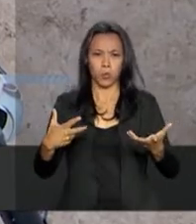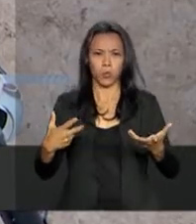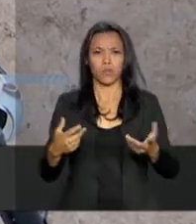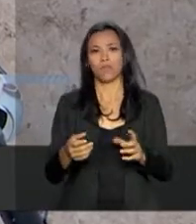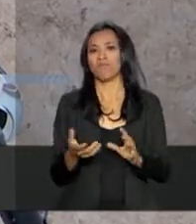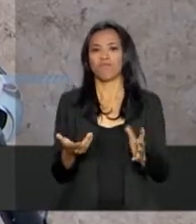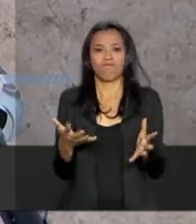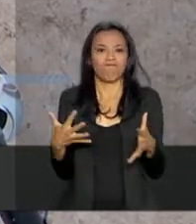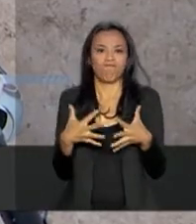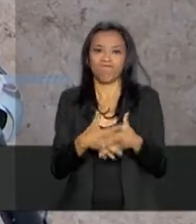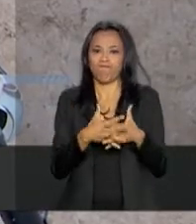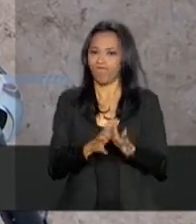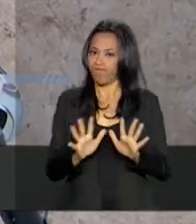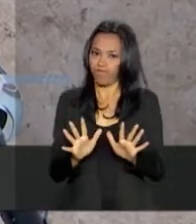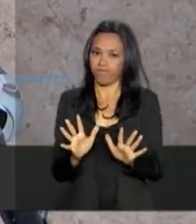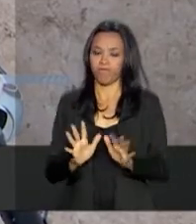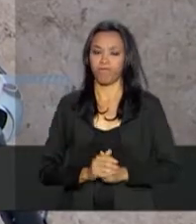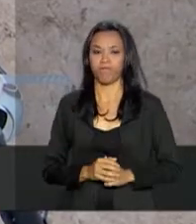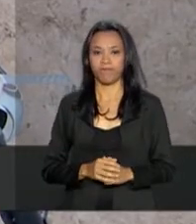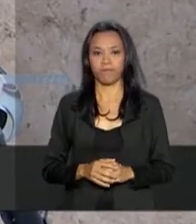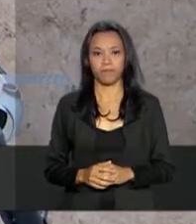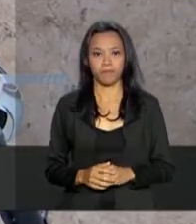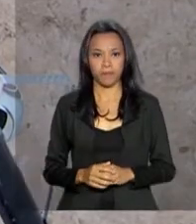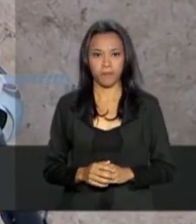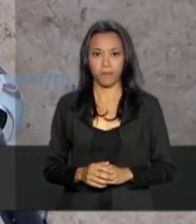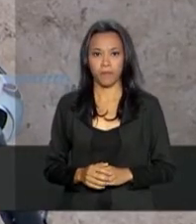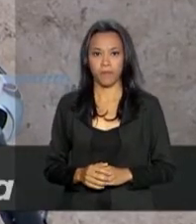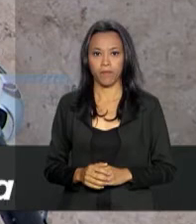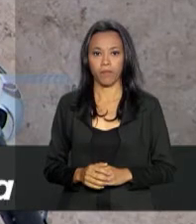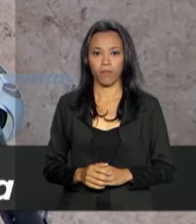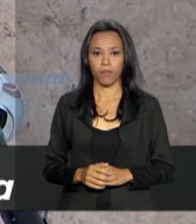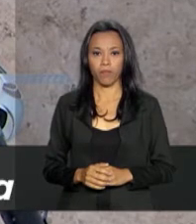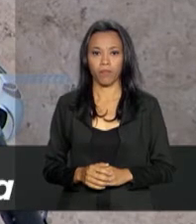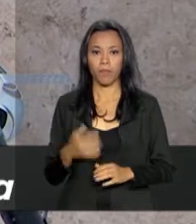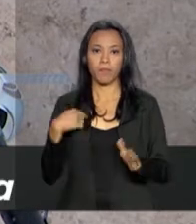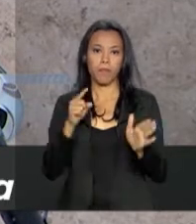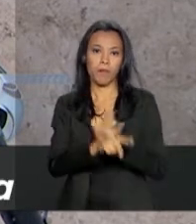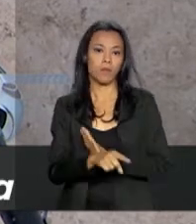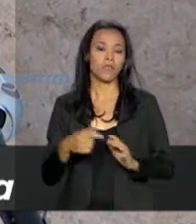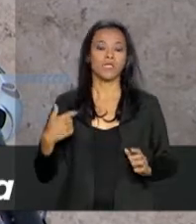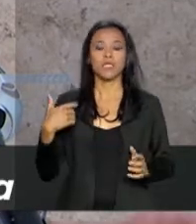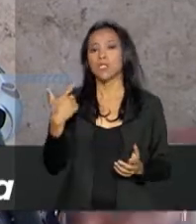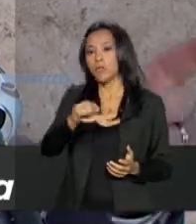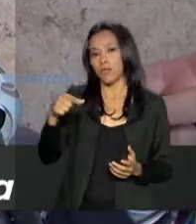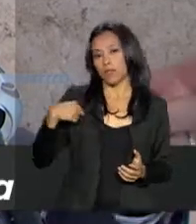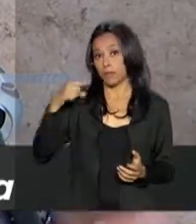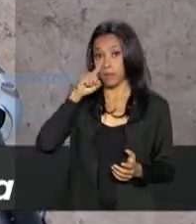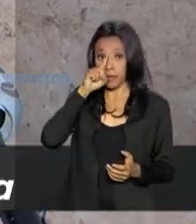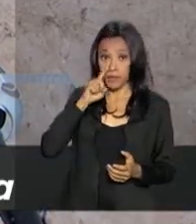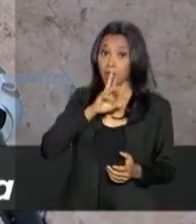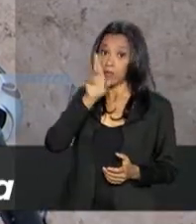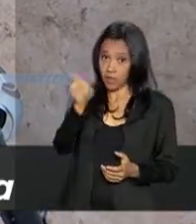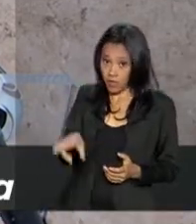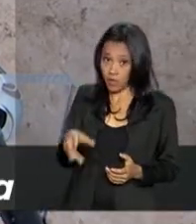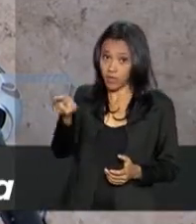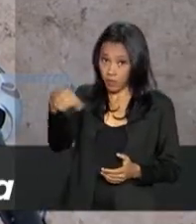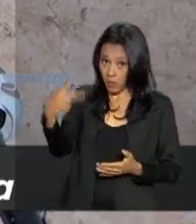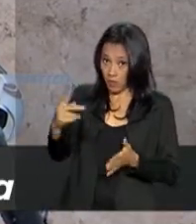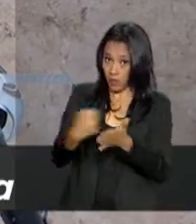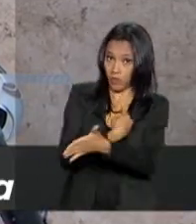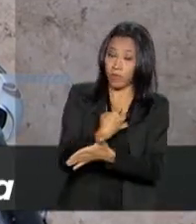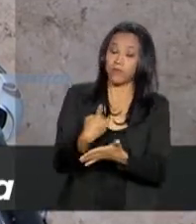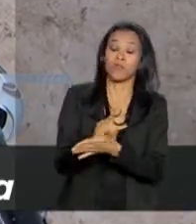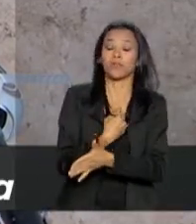nesse momento. Há risco para algum desejo que ele tenha desculpado? Não, não há risco. Isso é importante, a pergunta, porque